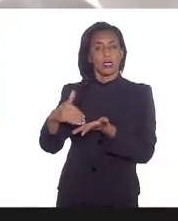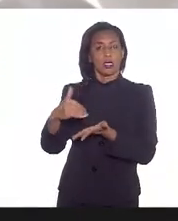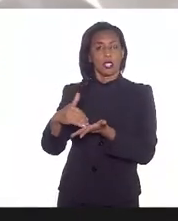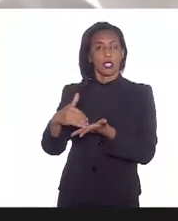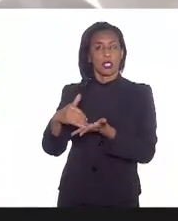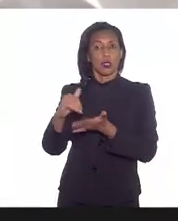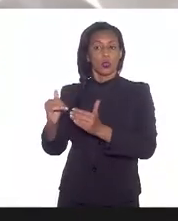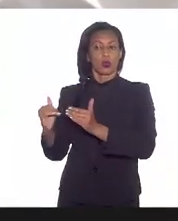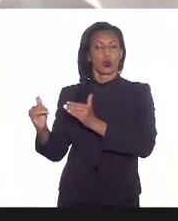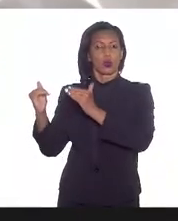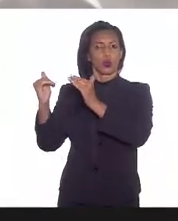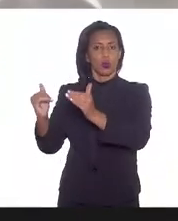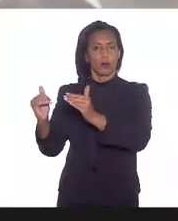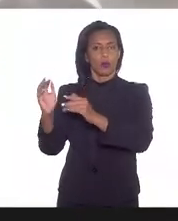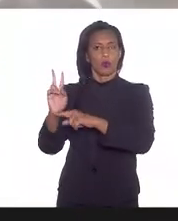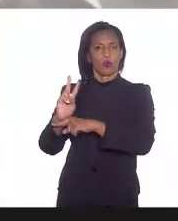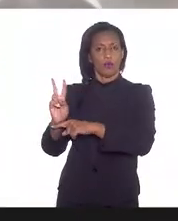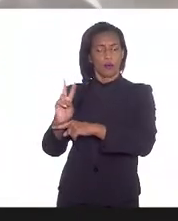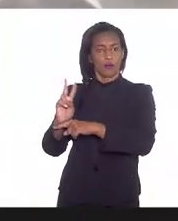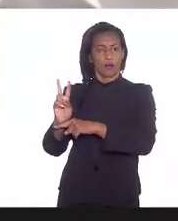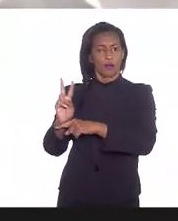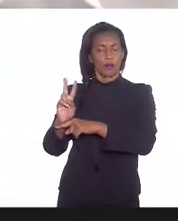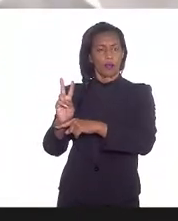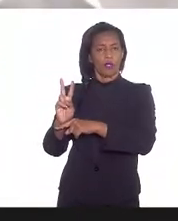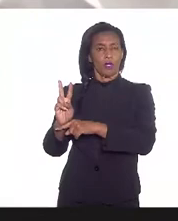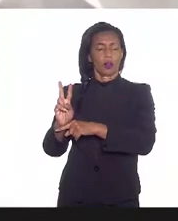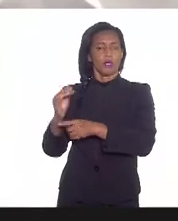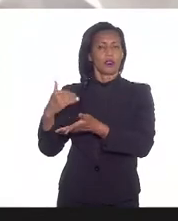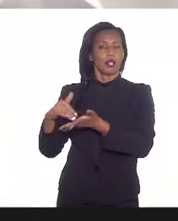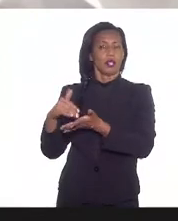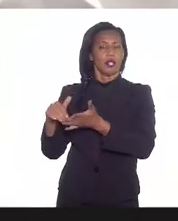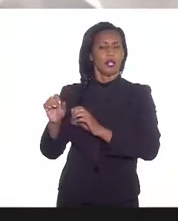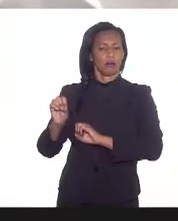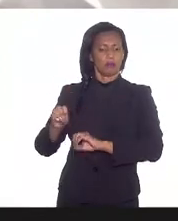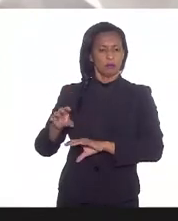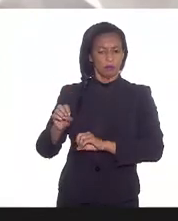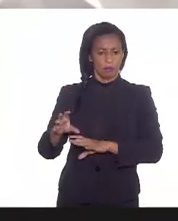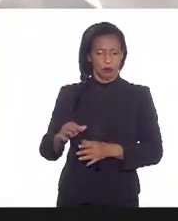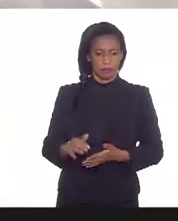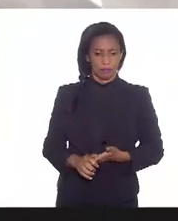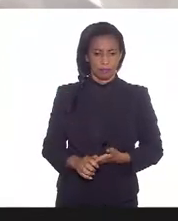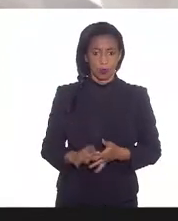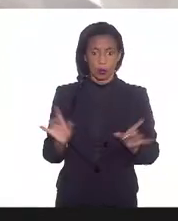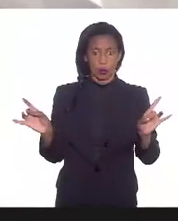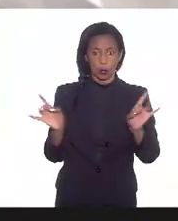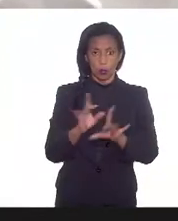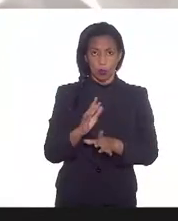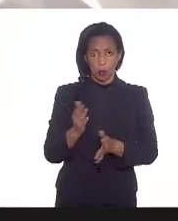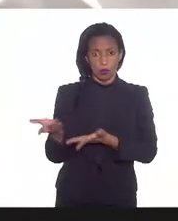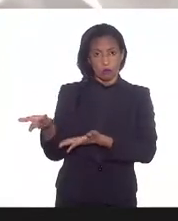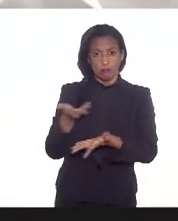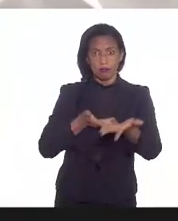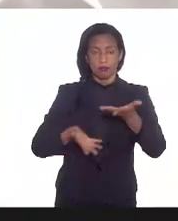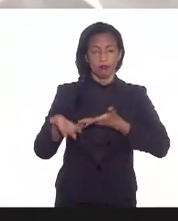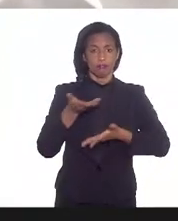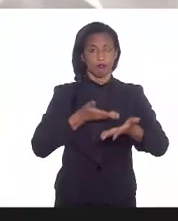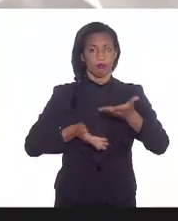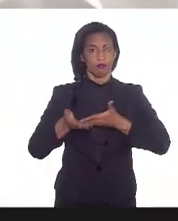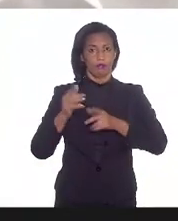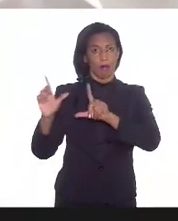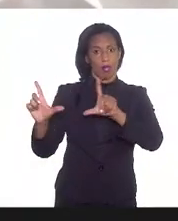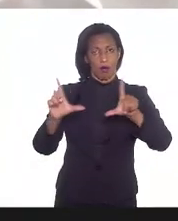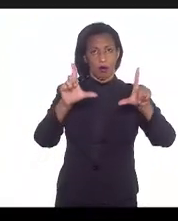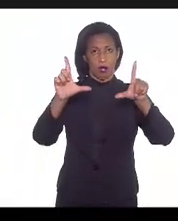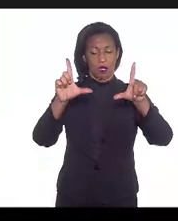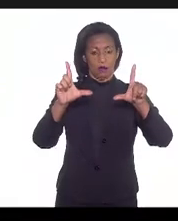Superintendência de Vigilância Epidemiológica da Secretaria de Educação. Tudo pronto para compartilhar a tela,